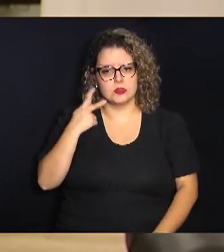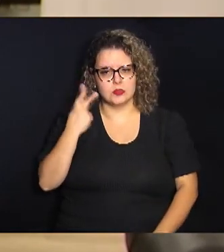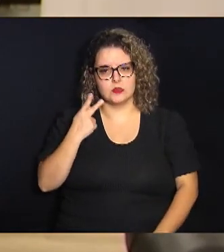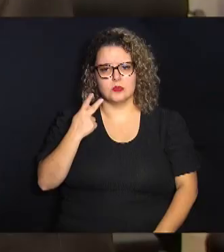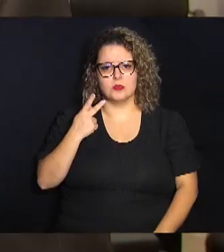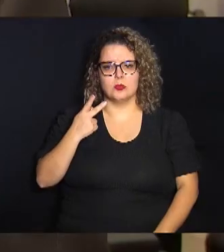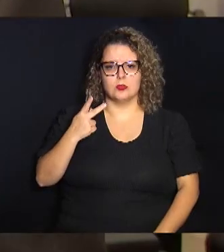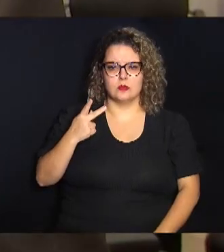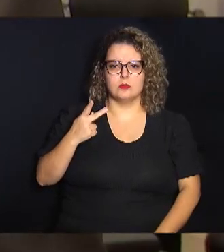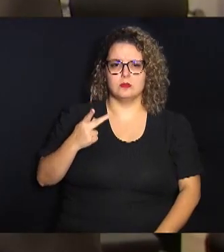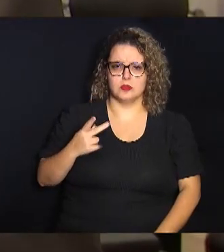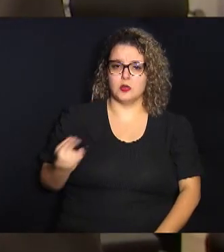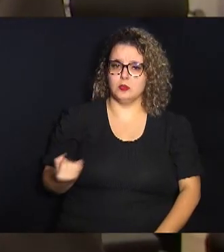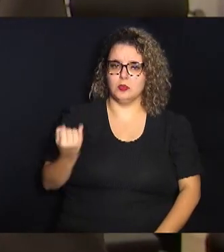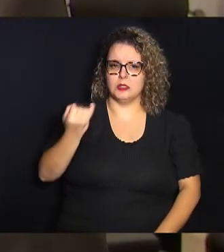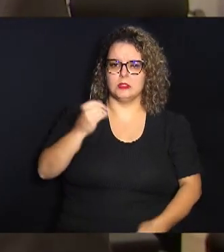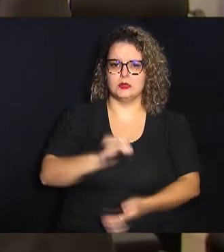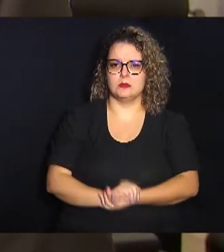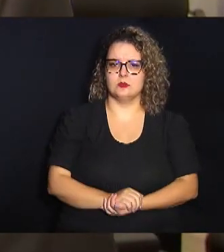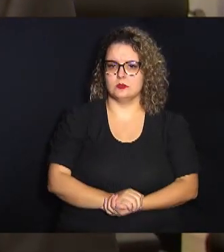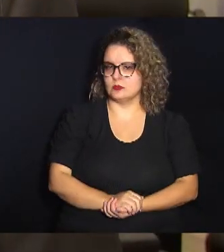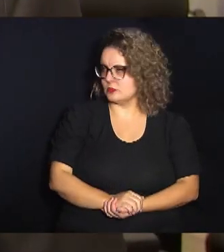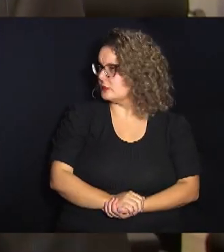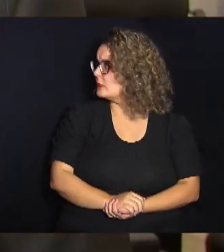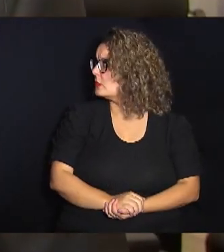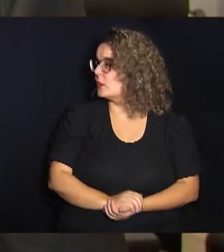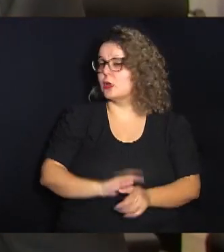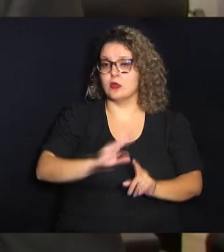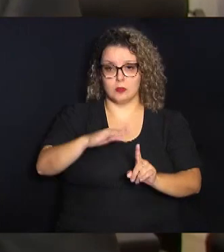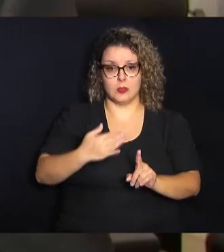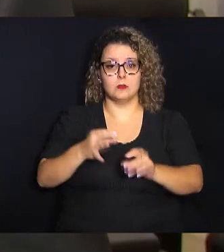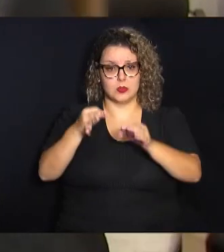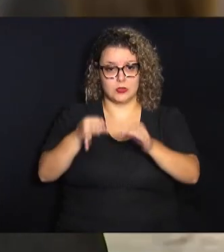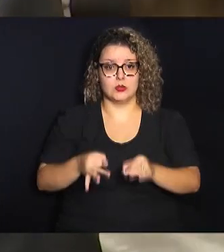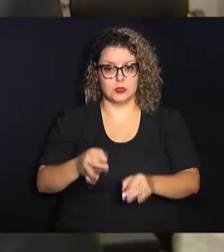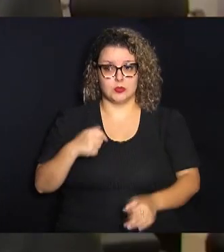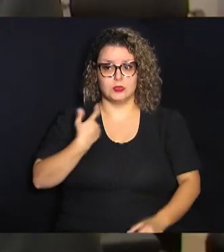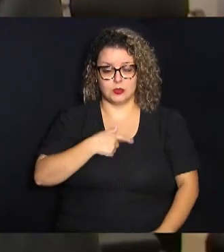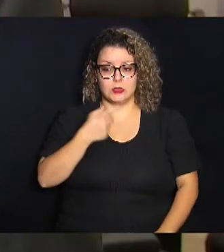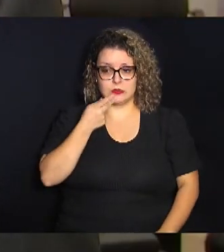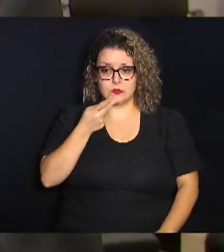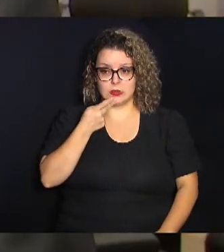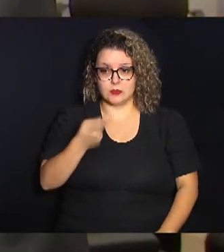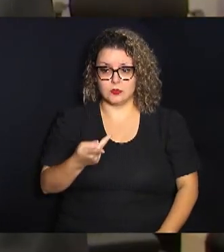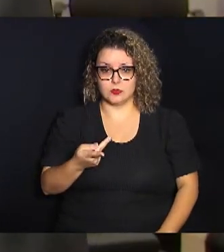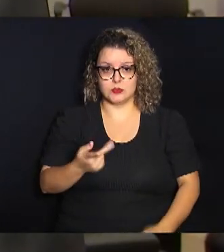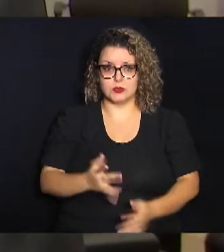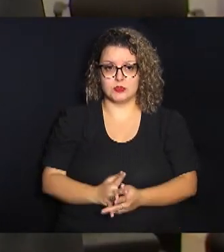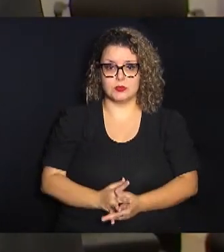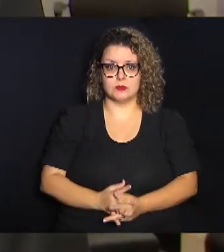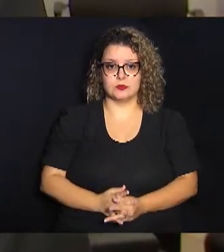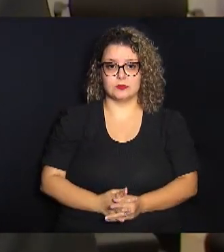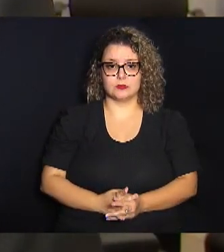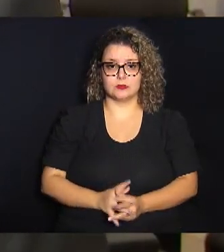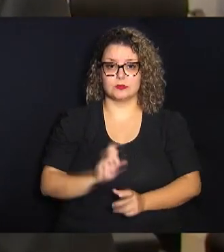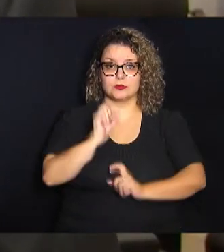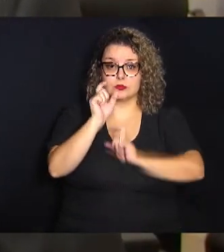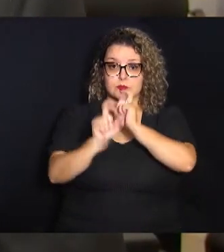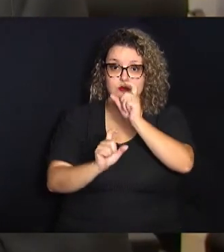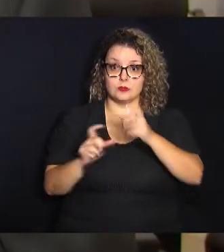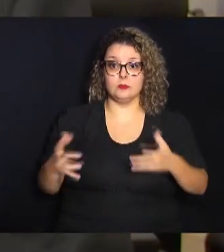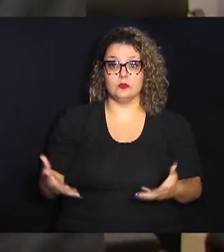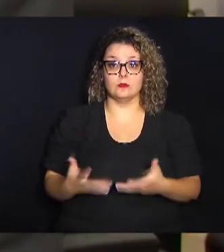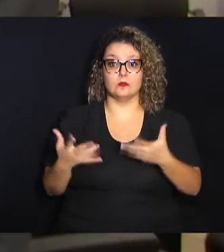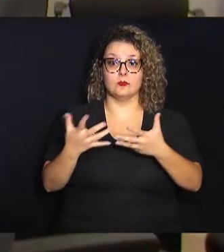P maiúsculo. É uma homenagem muito justa, porque a gente fala que as palavras motivam,